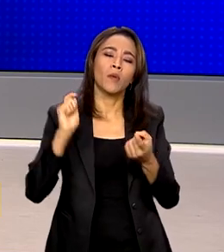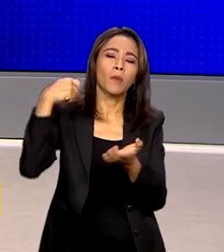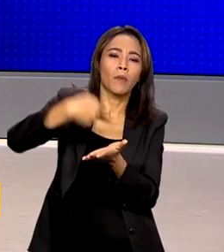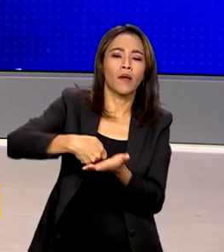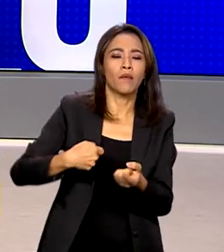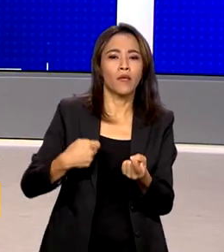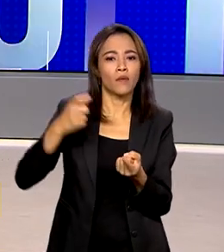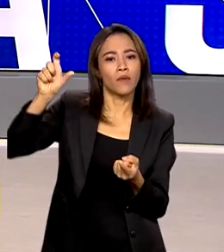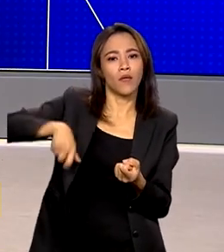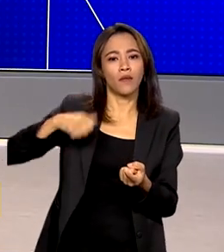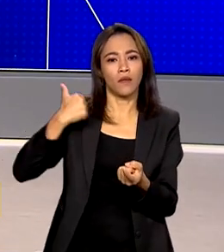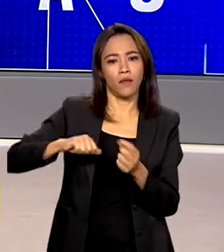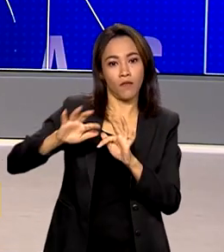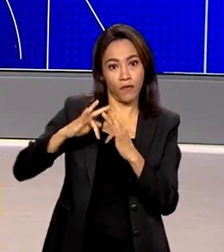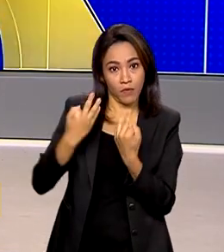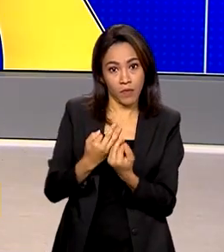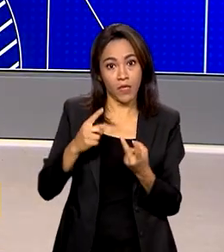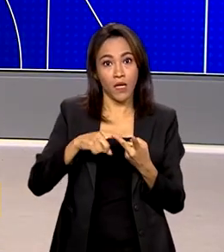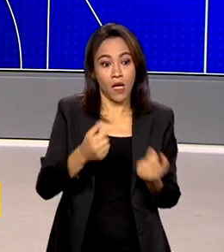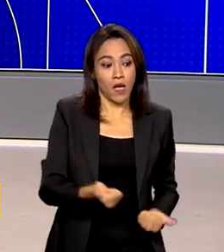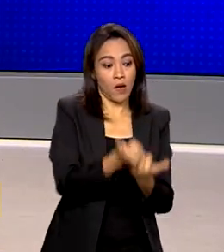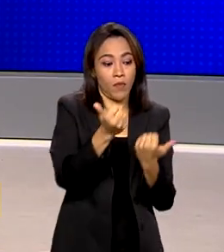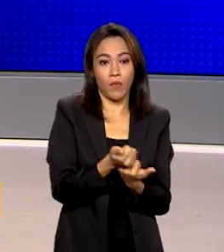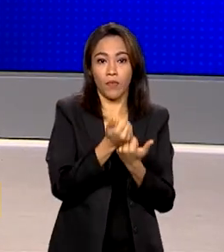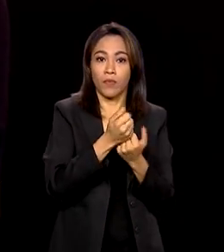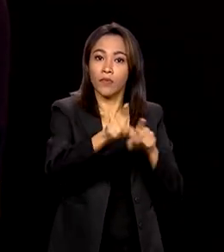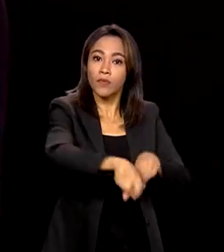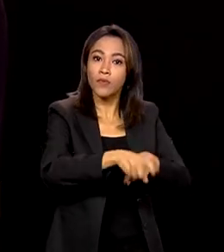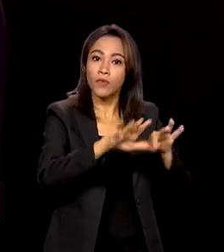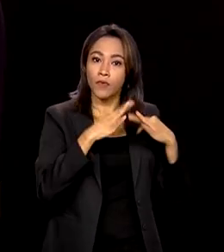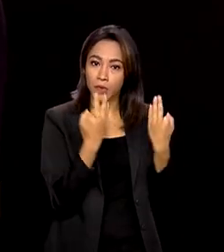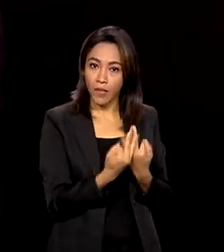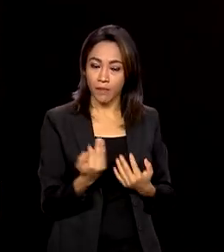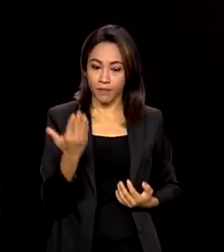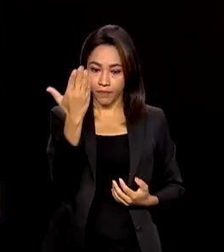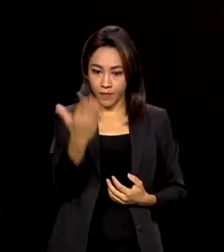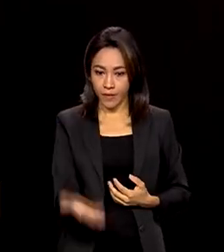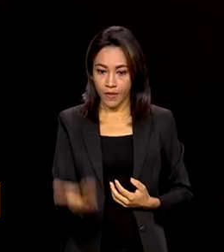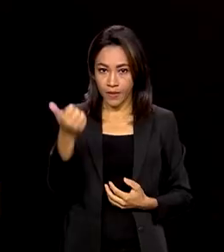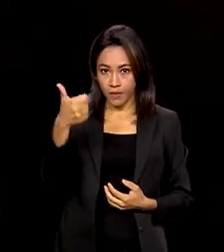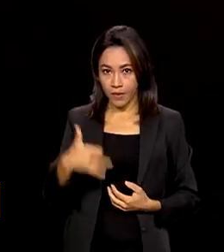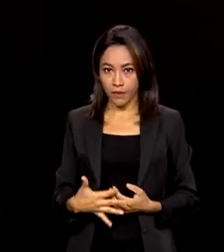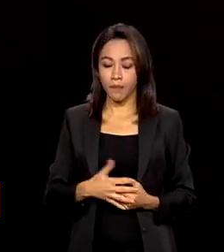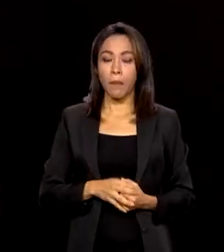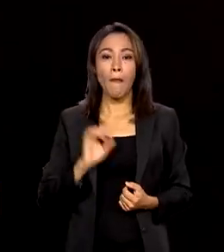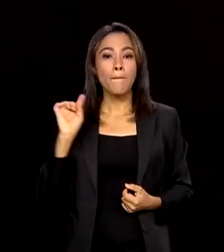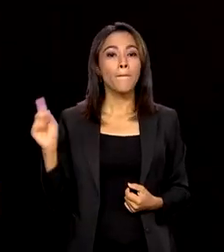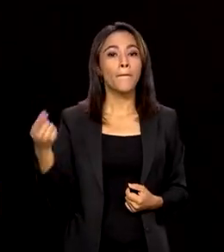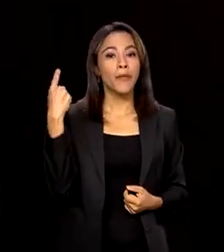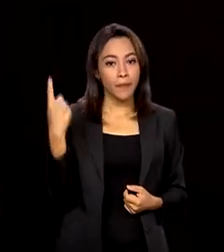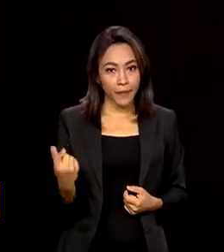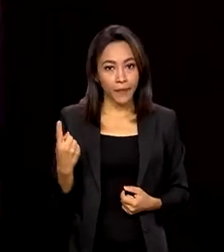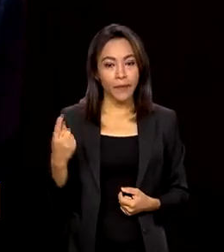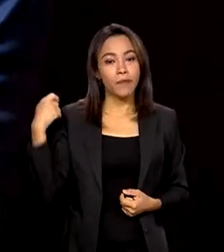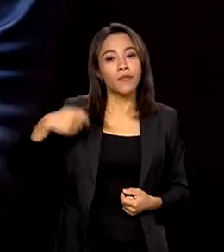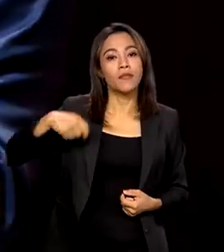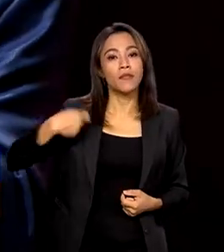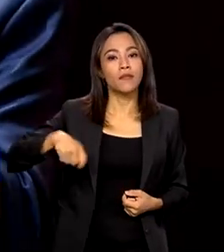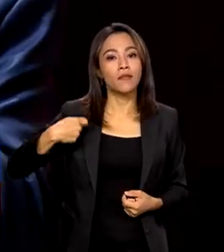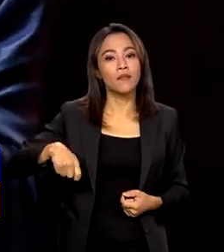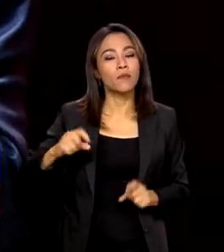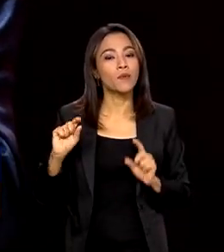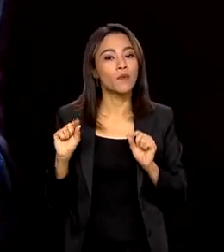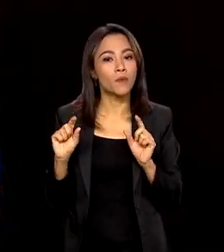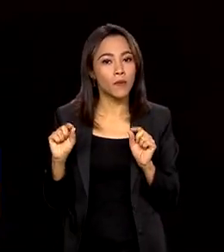Família, ao incentivo à agricultura familiar. Primeiro, nós temos que construir de volta um